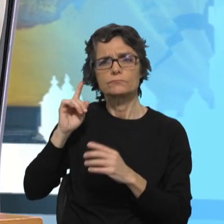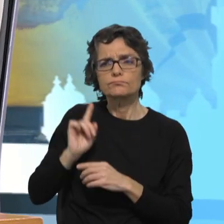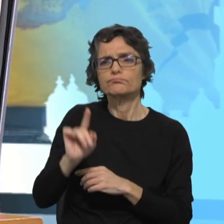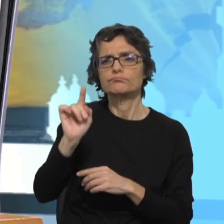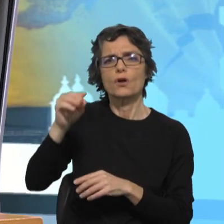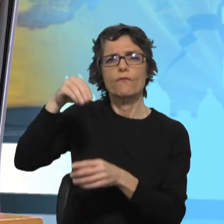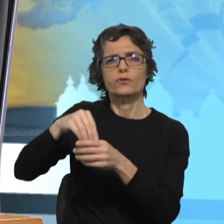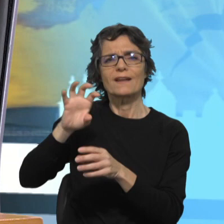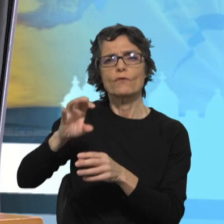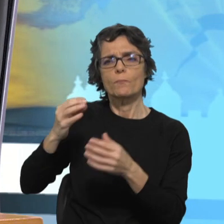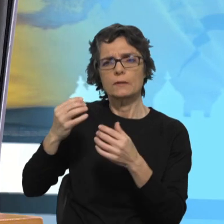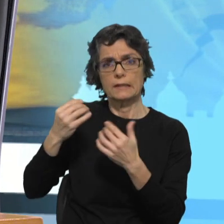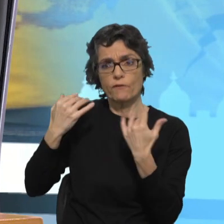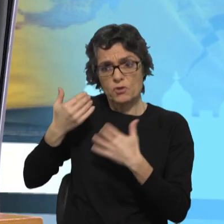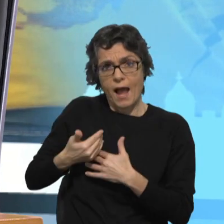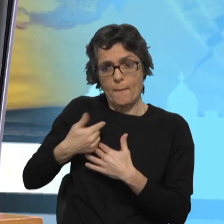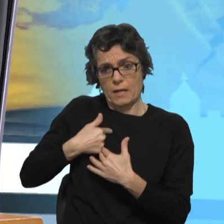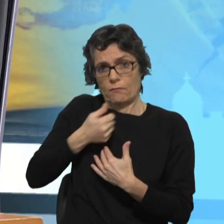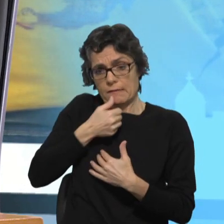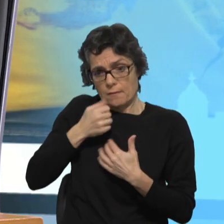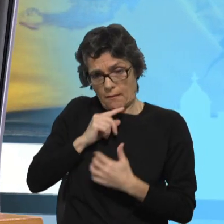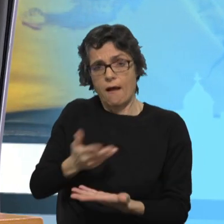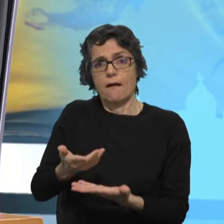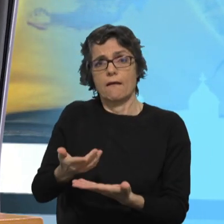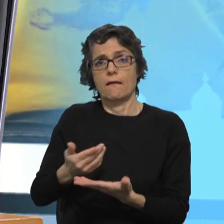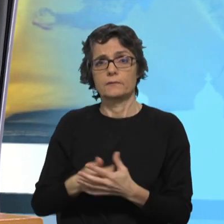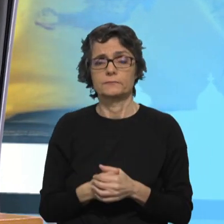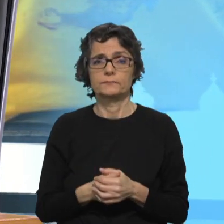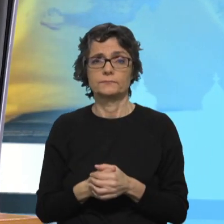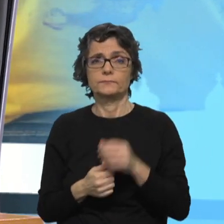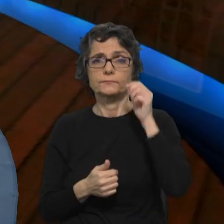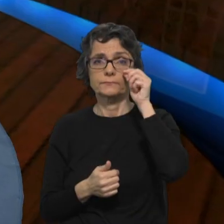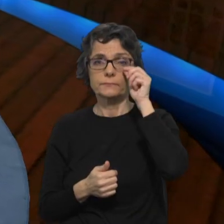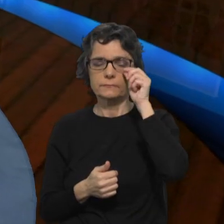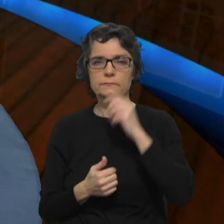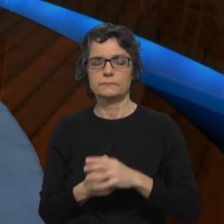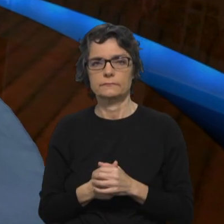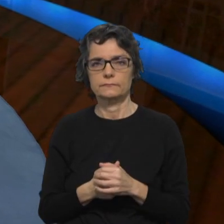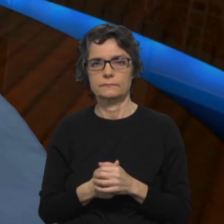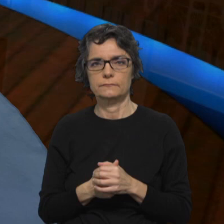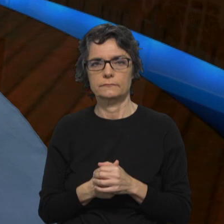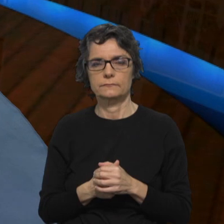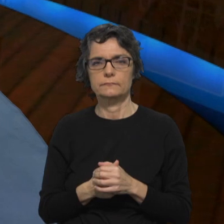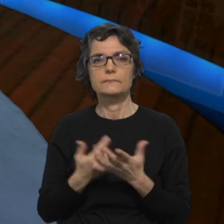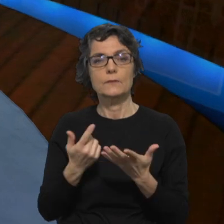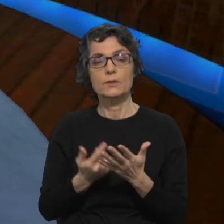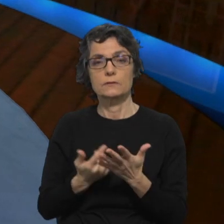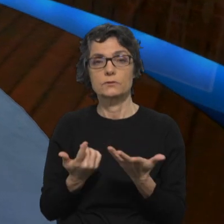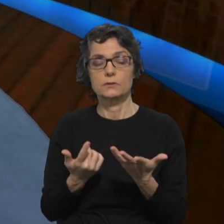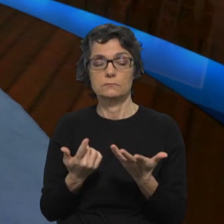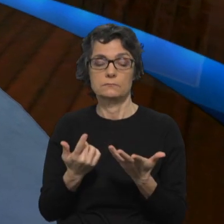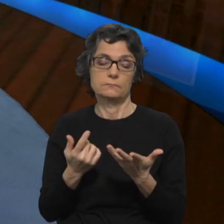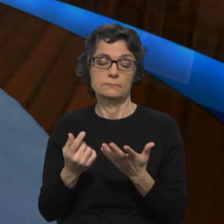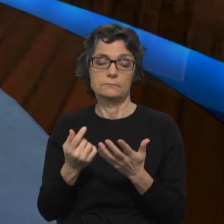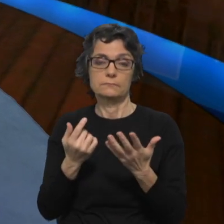é fundamental e acho que o que se deseja em eleições. Temos de confrontar esses bons propósitos, diria eu, com, de facto, aquilo